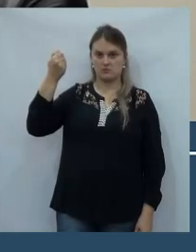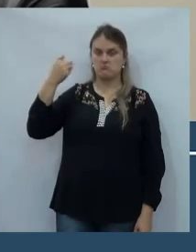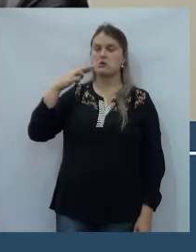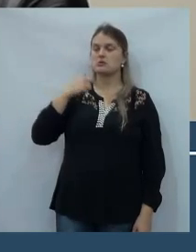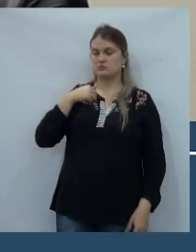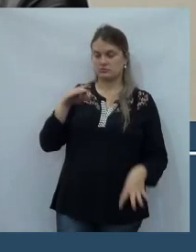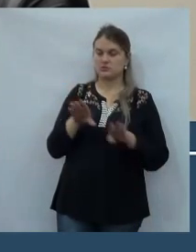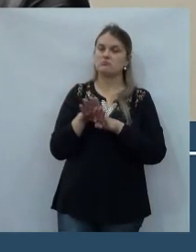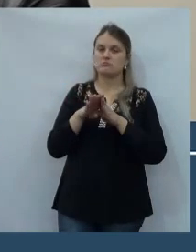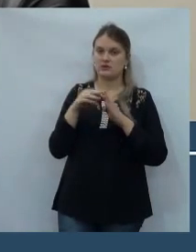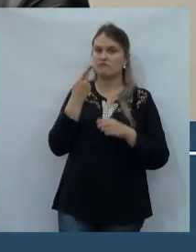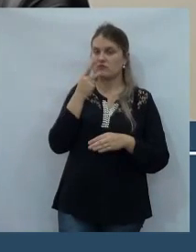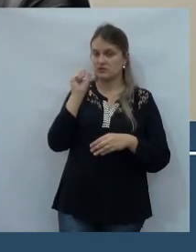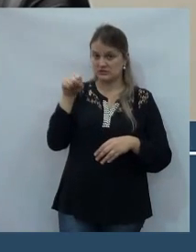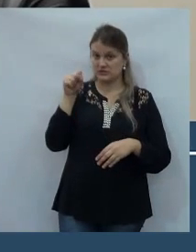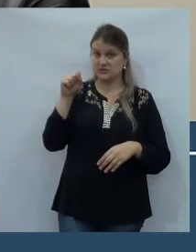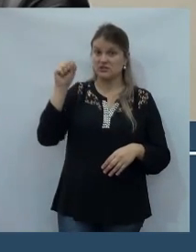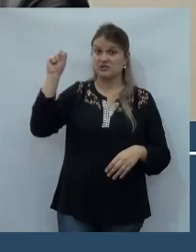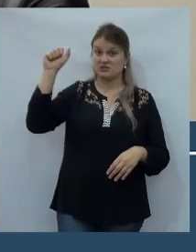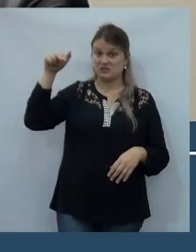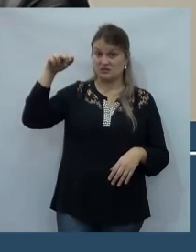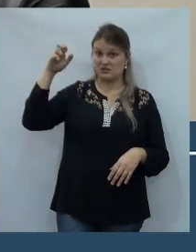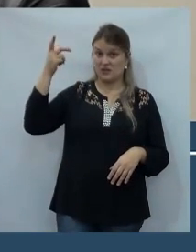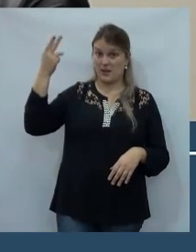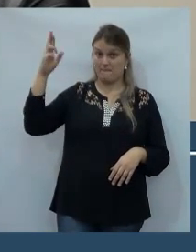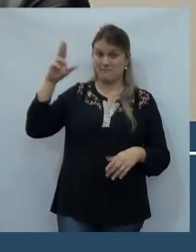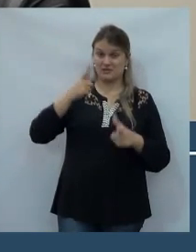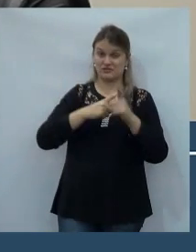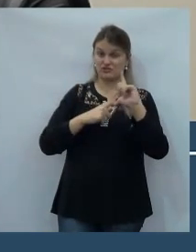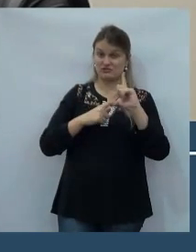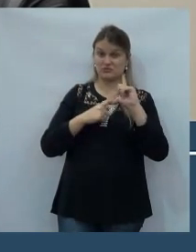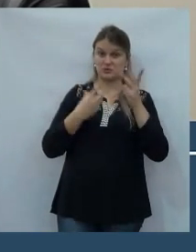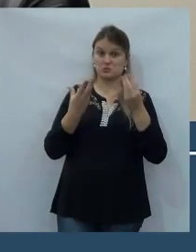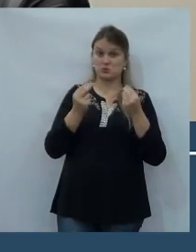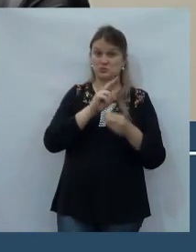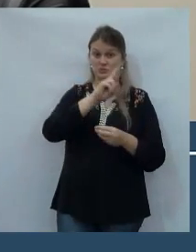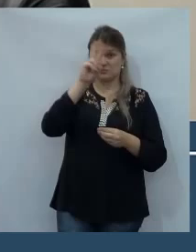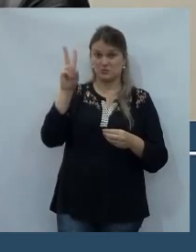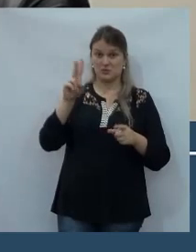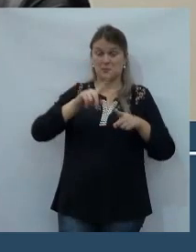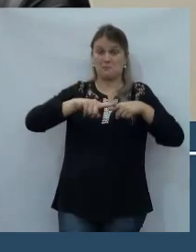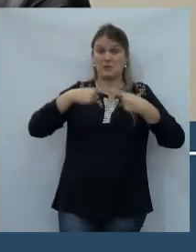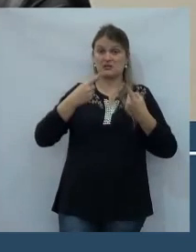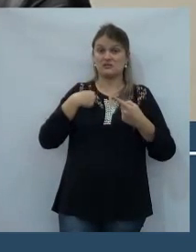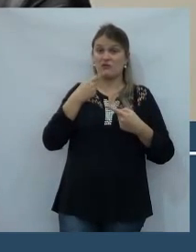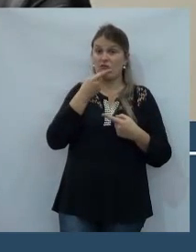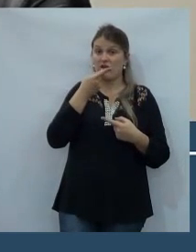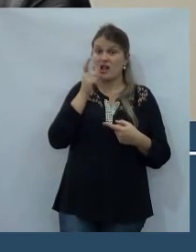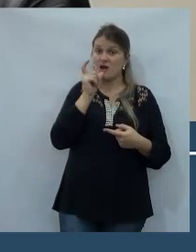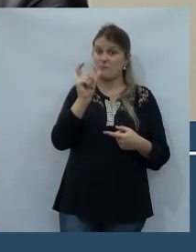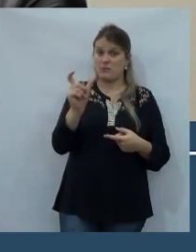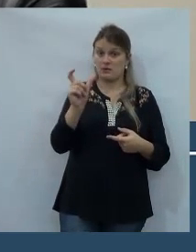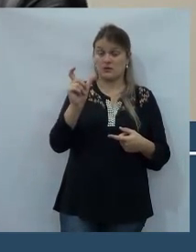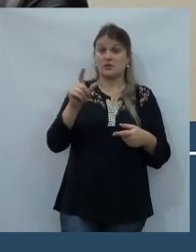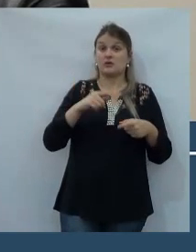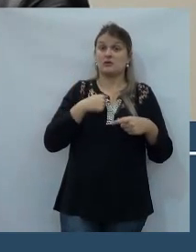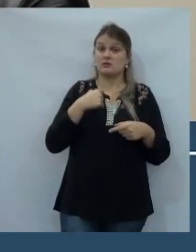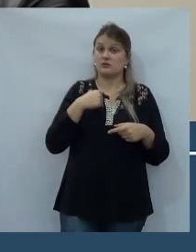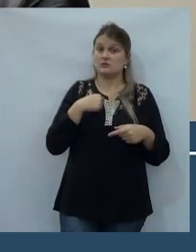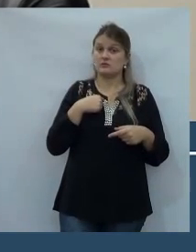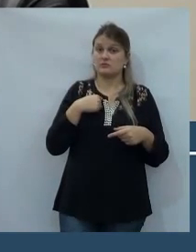realmente, Sanepar deve muito ao município de União da Vitória. Mas, eu quero deixar um alento aqui. Eu